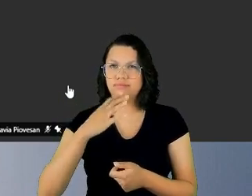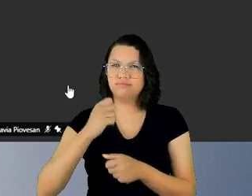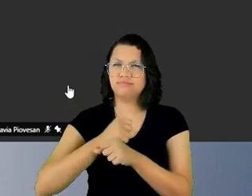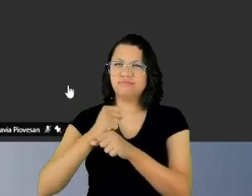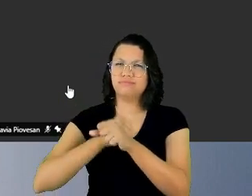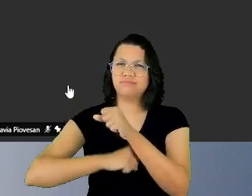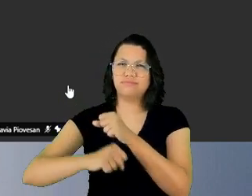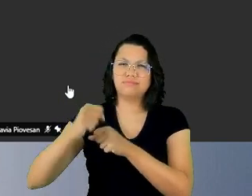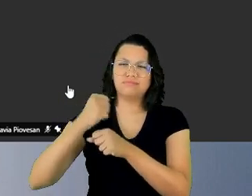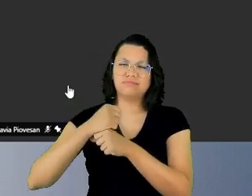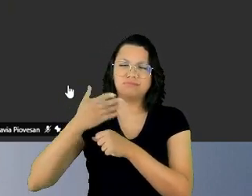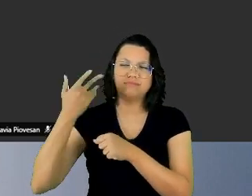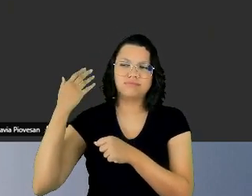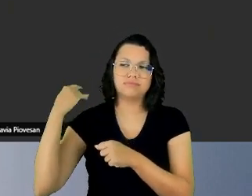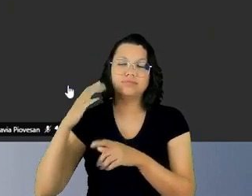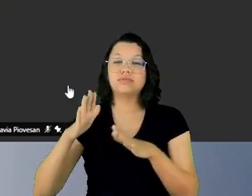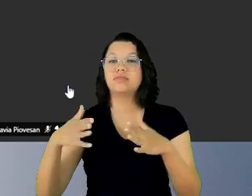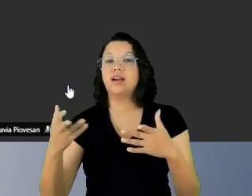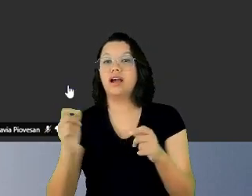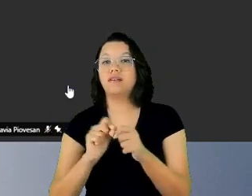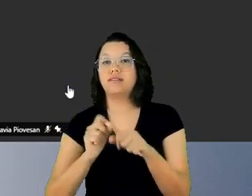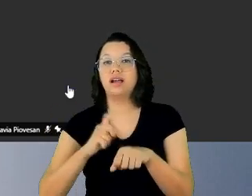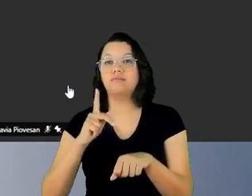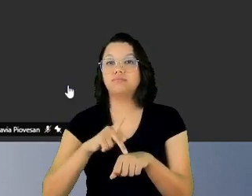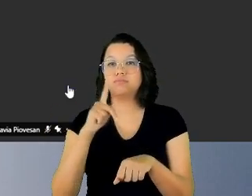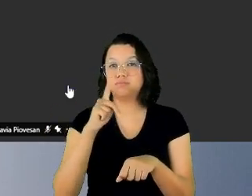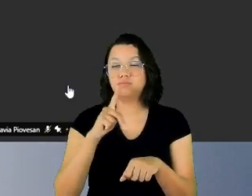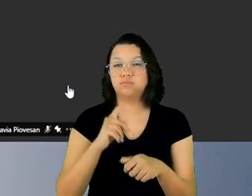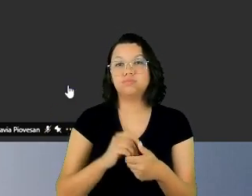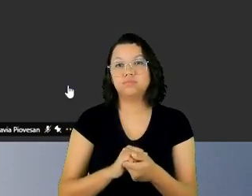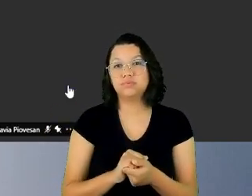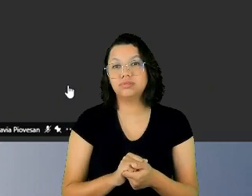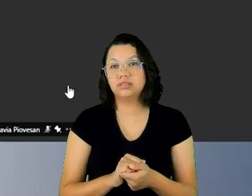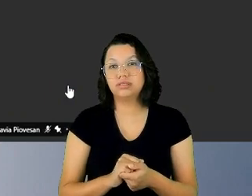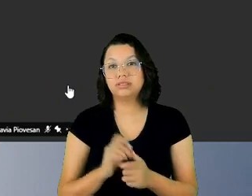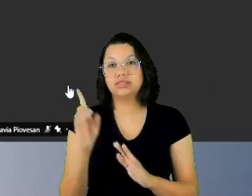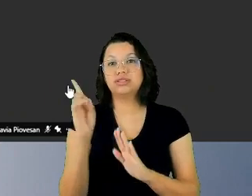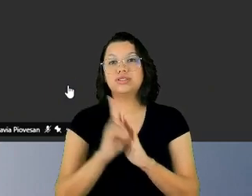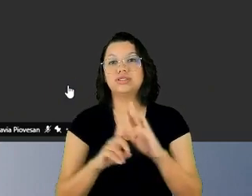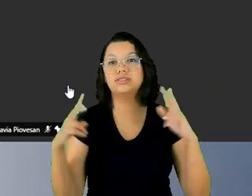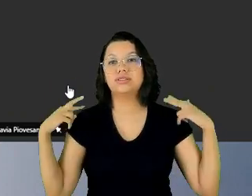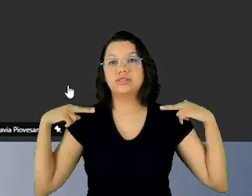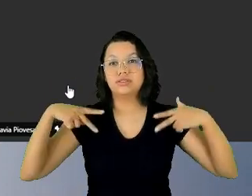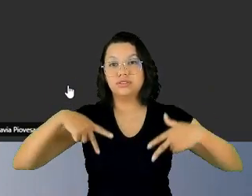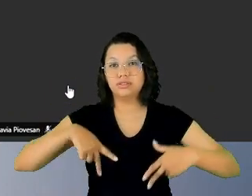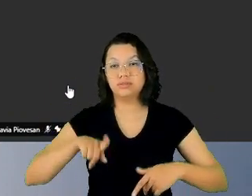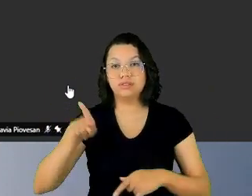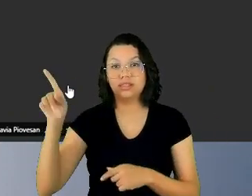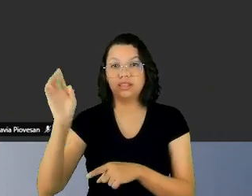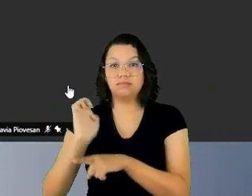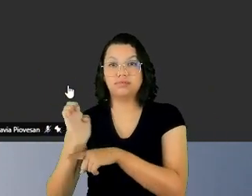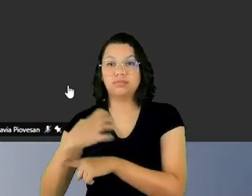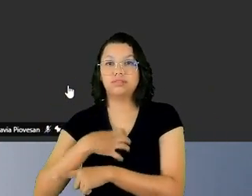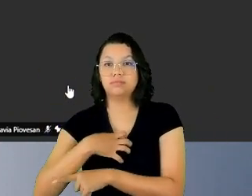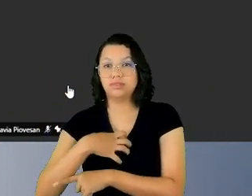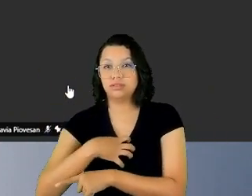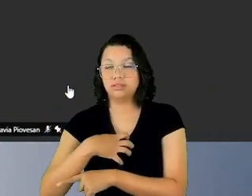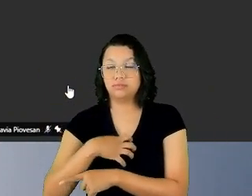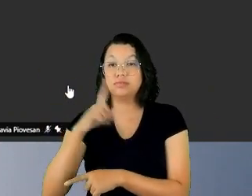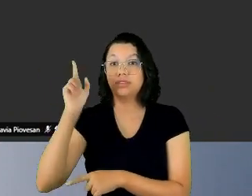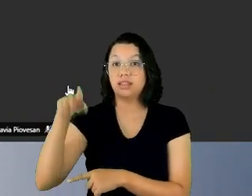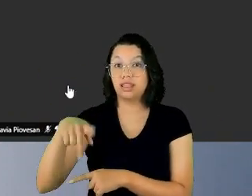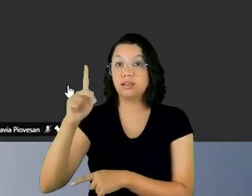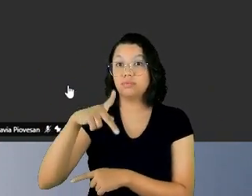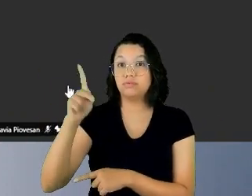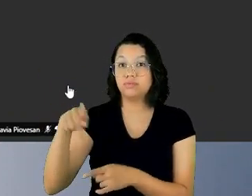-graduação em Direitos Humanos na Bahia e ela era professora convidada e veio com as suas